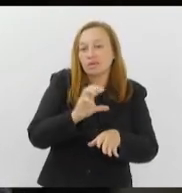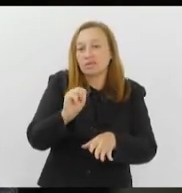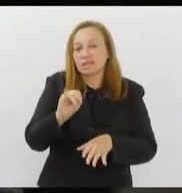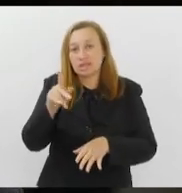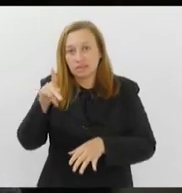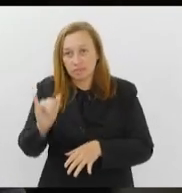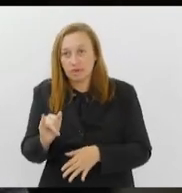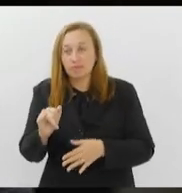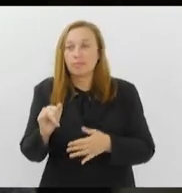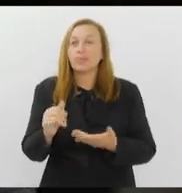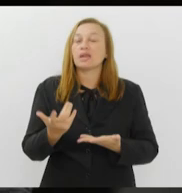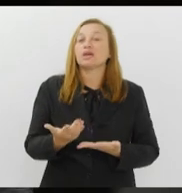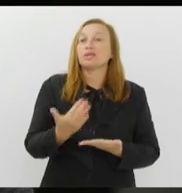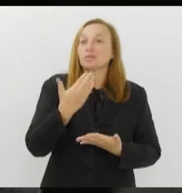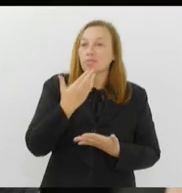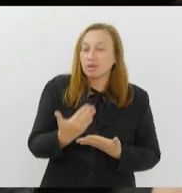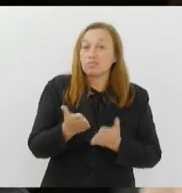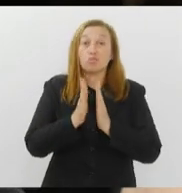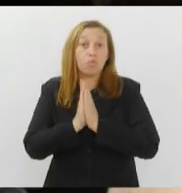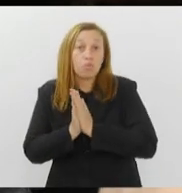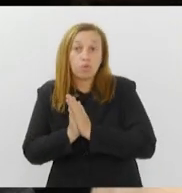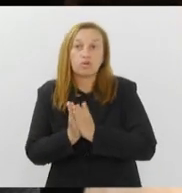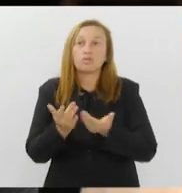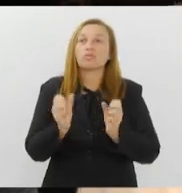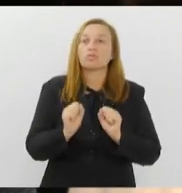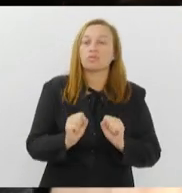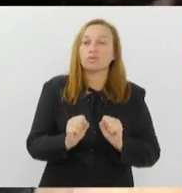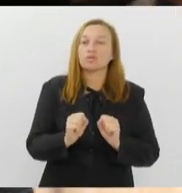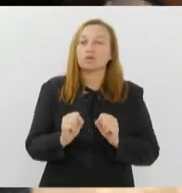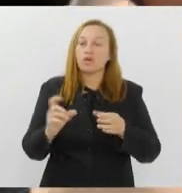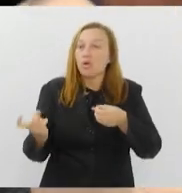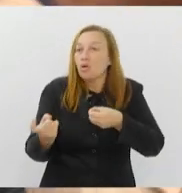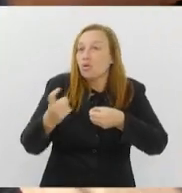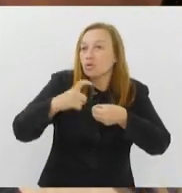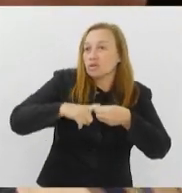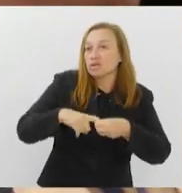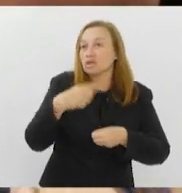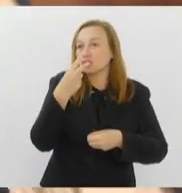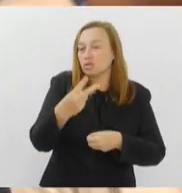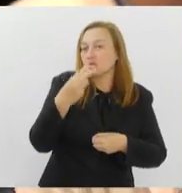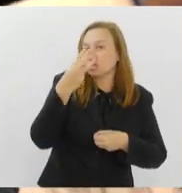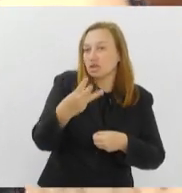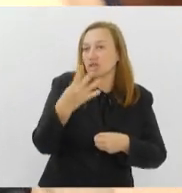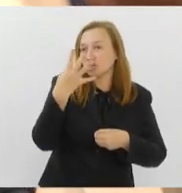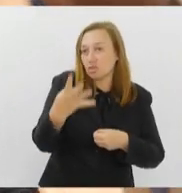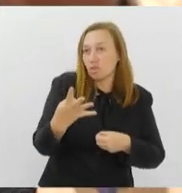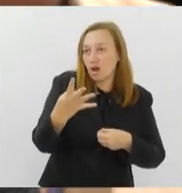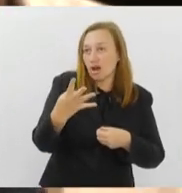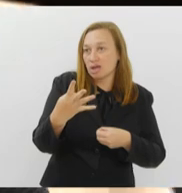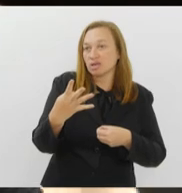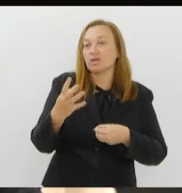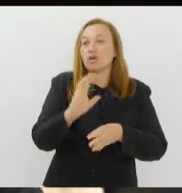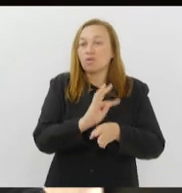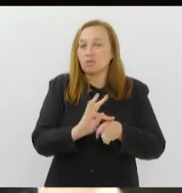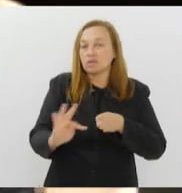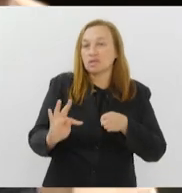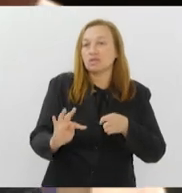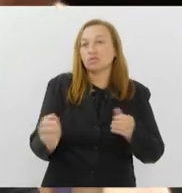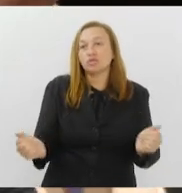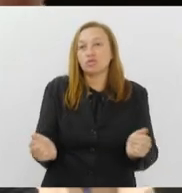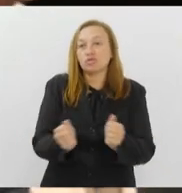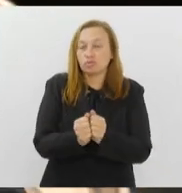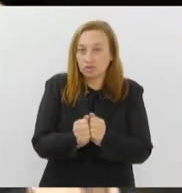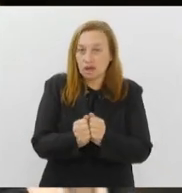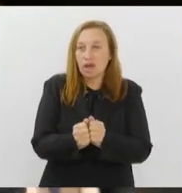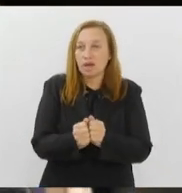E a gente está solicitando se for possível fazer um consórcio de dois, de três ou de quatro conselhos tutelares se juntarem